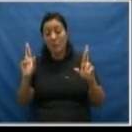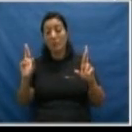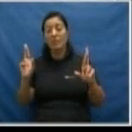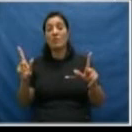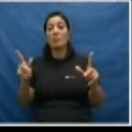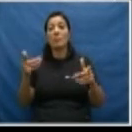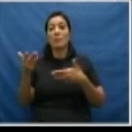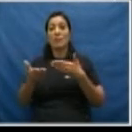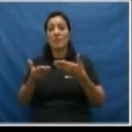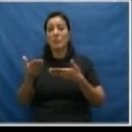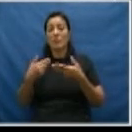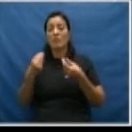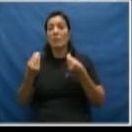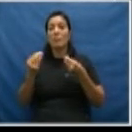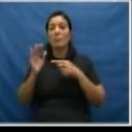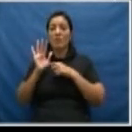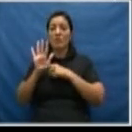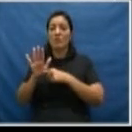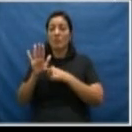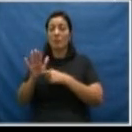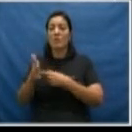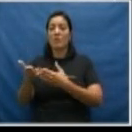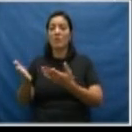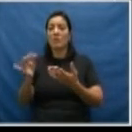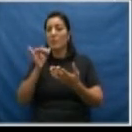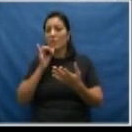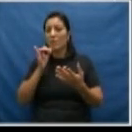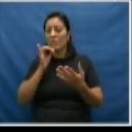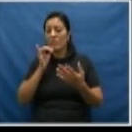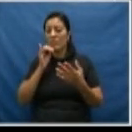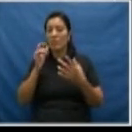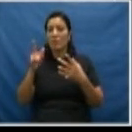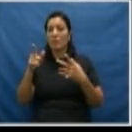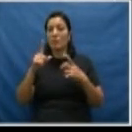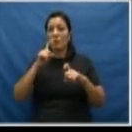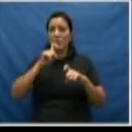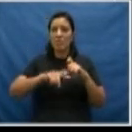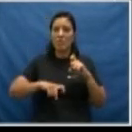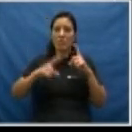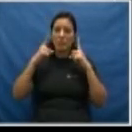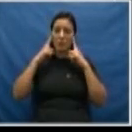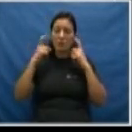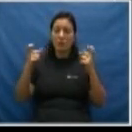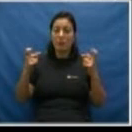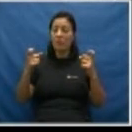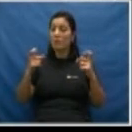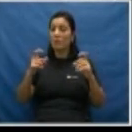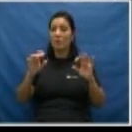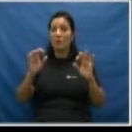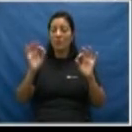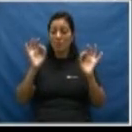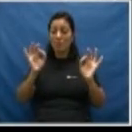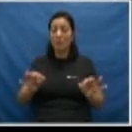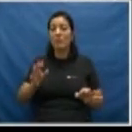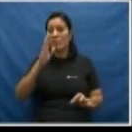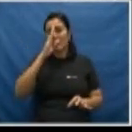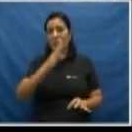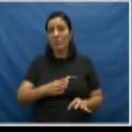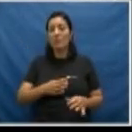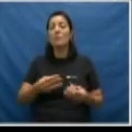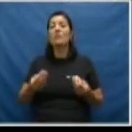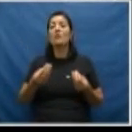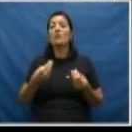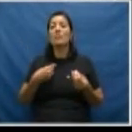essa mulher, como orientá-la no caso, por exemplo, de violência sexual, que ela precisa de um atendimento específico. E aí